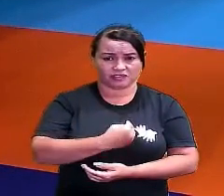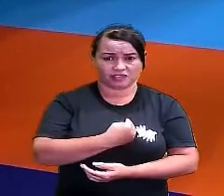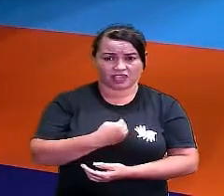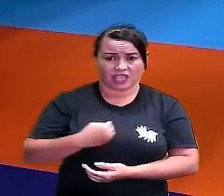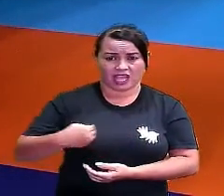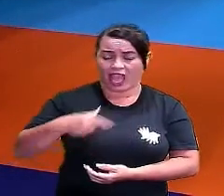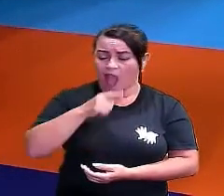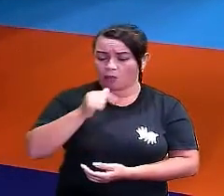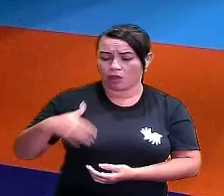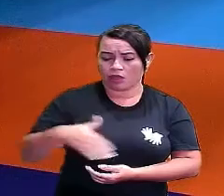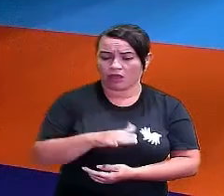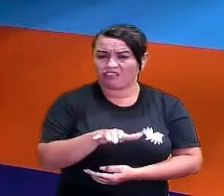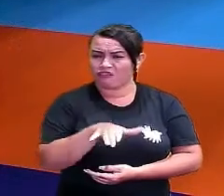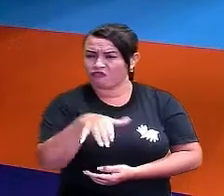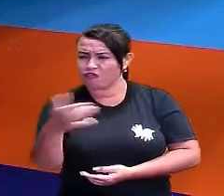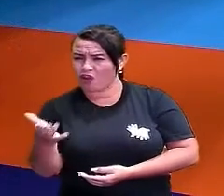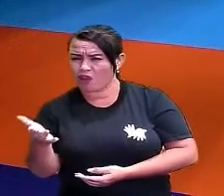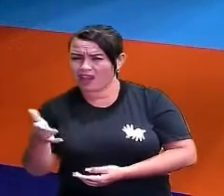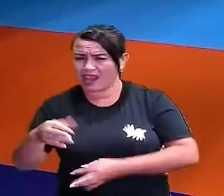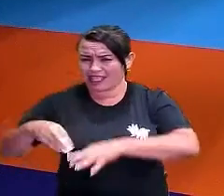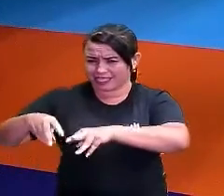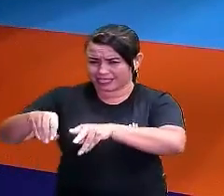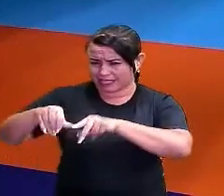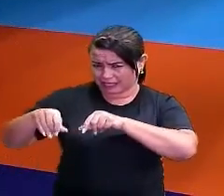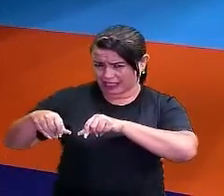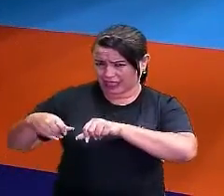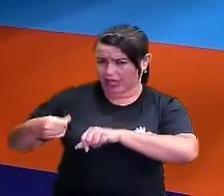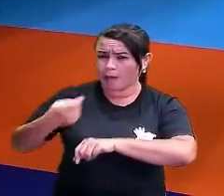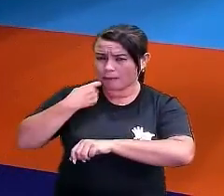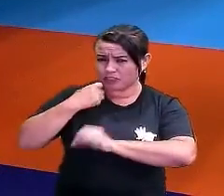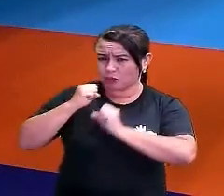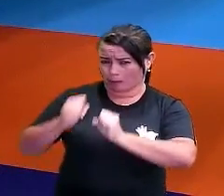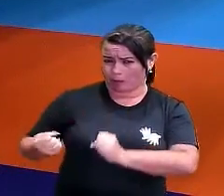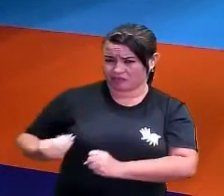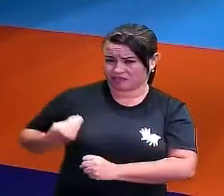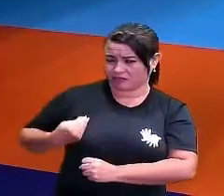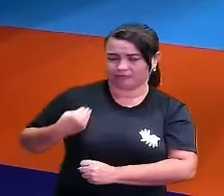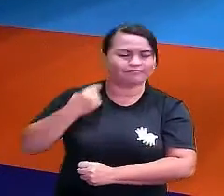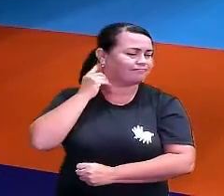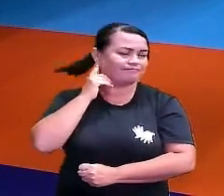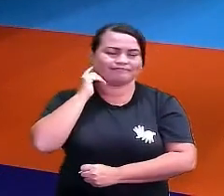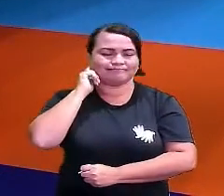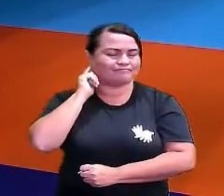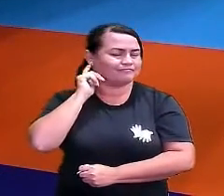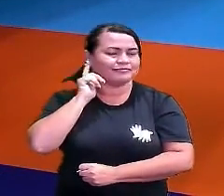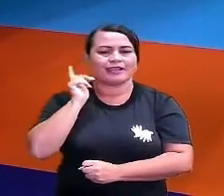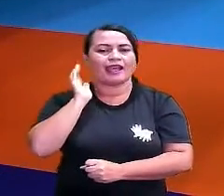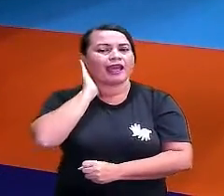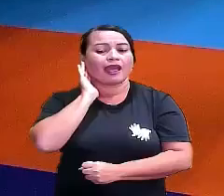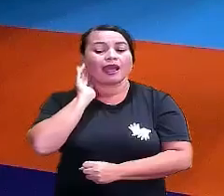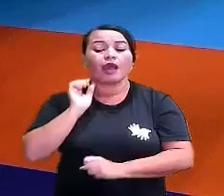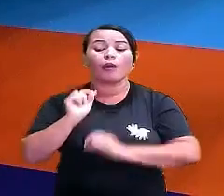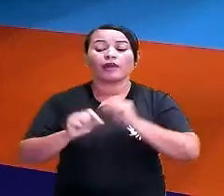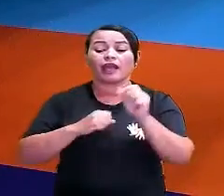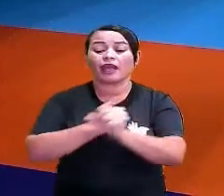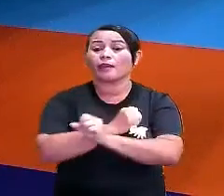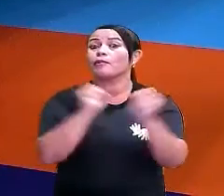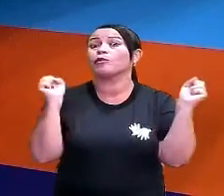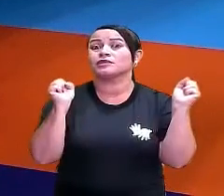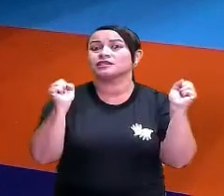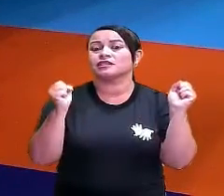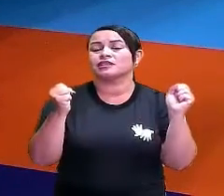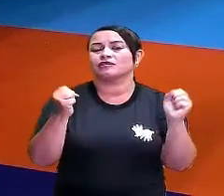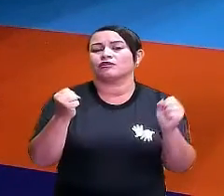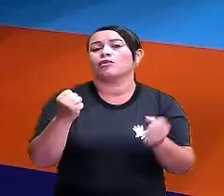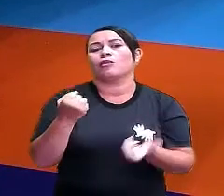Tem como um peixe viver fora d'água? Não, né? Então, é impossível de um peixe viver